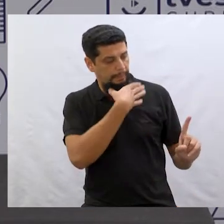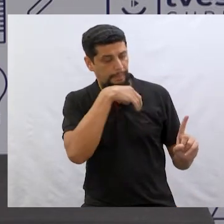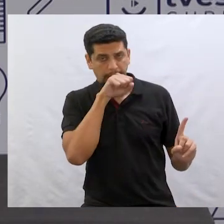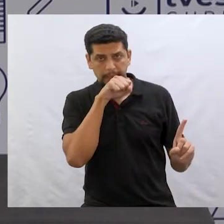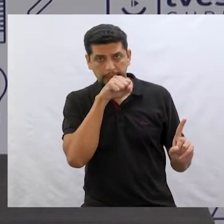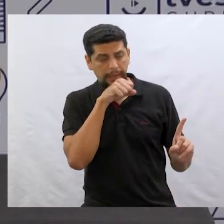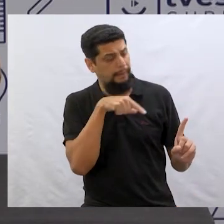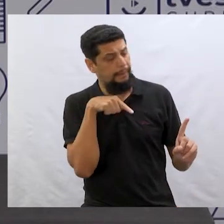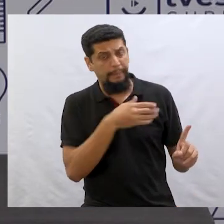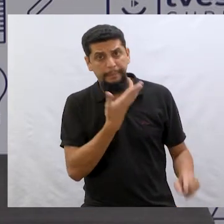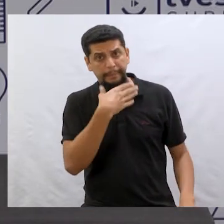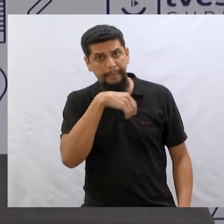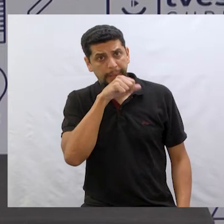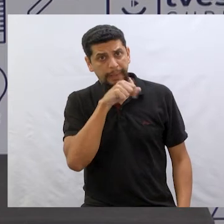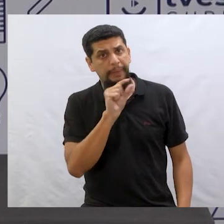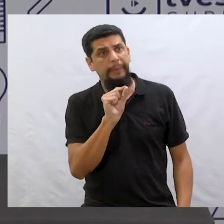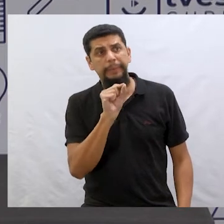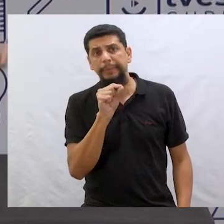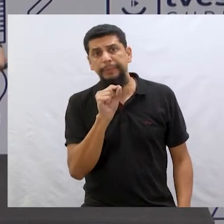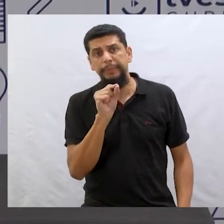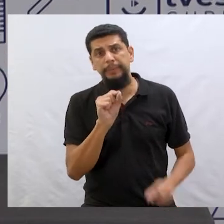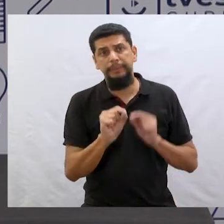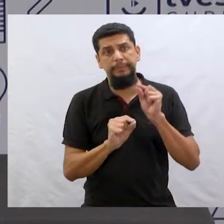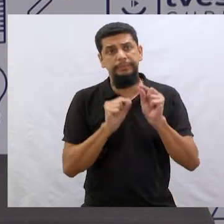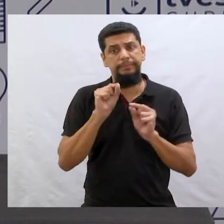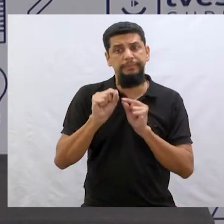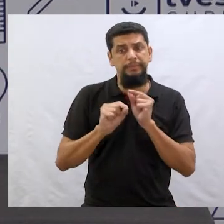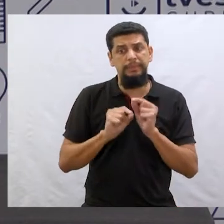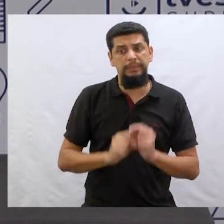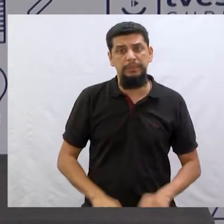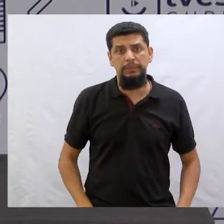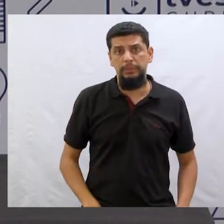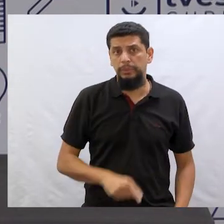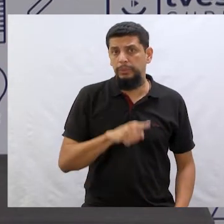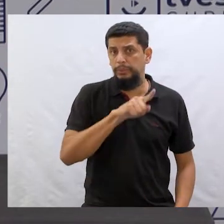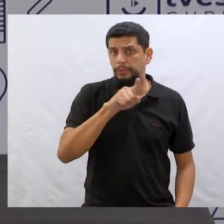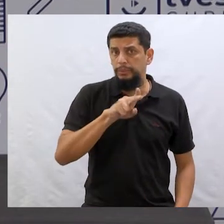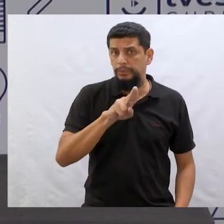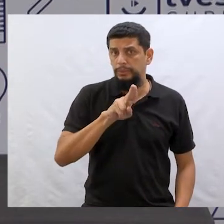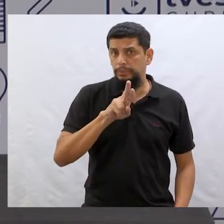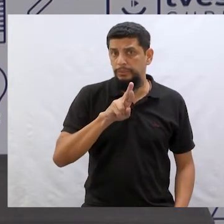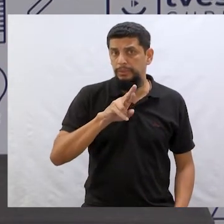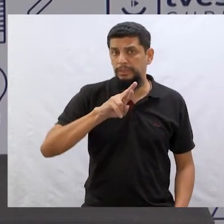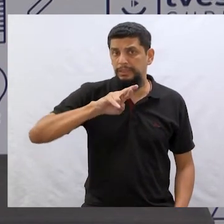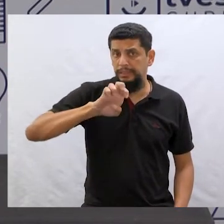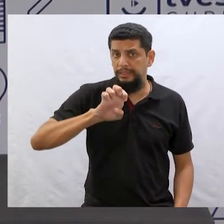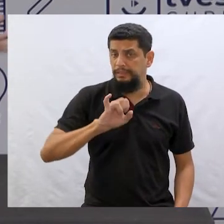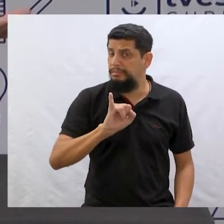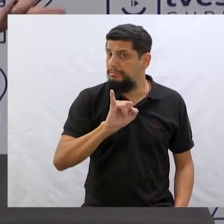pergunta para o pai dele. Ô pai, o que é Zul Rei?